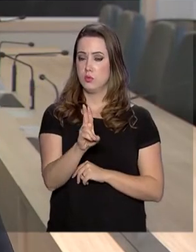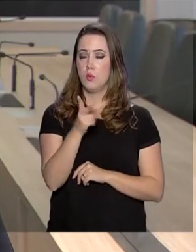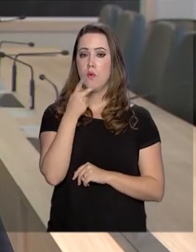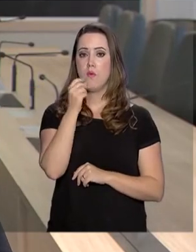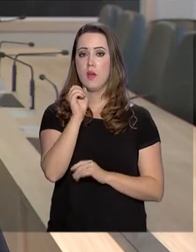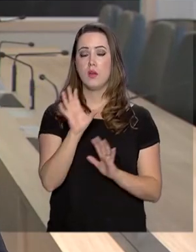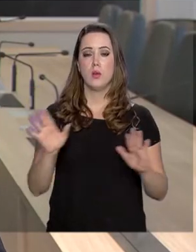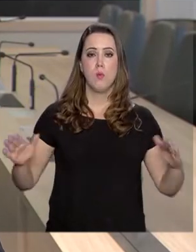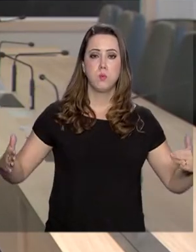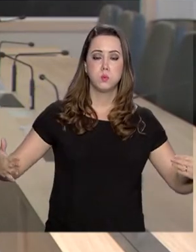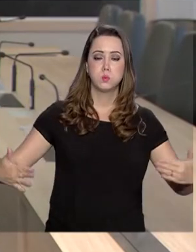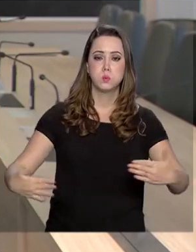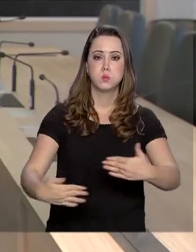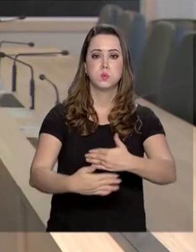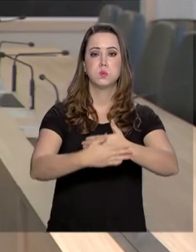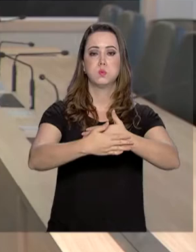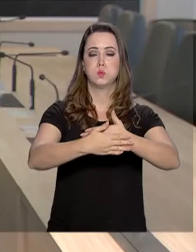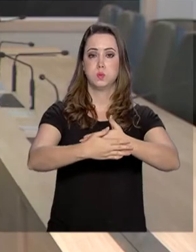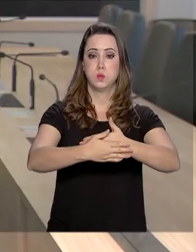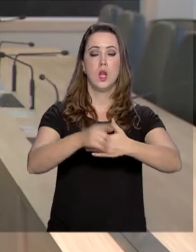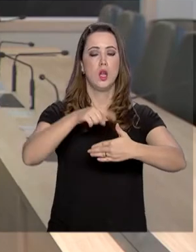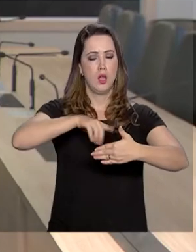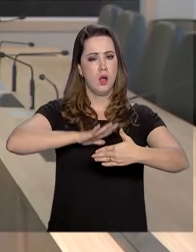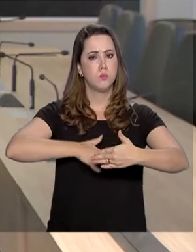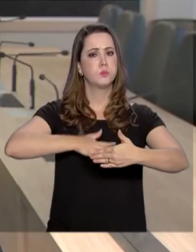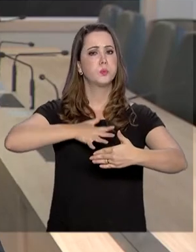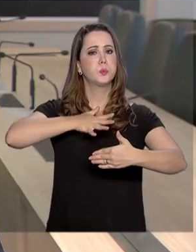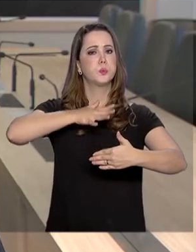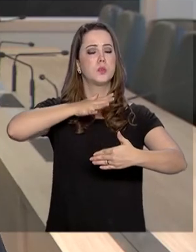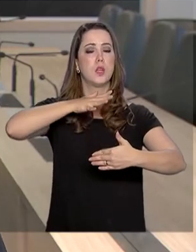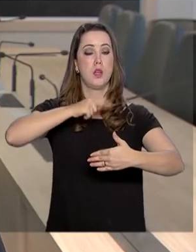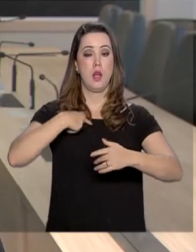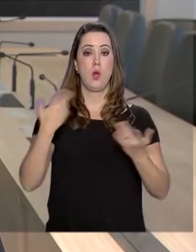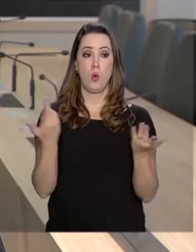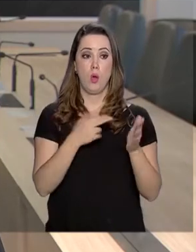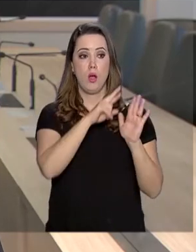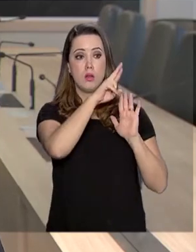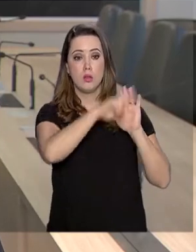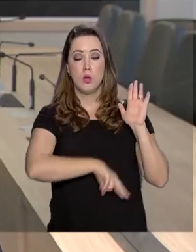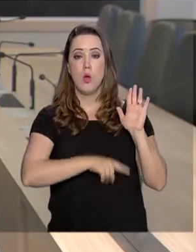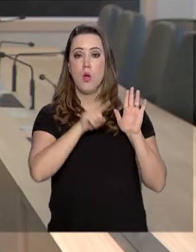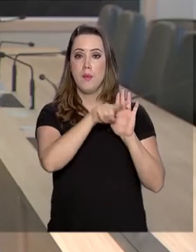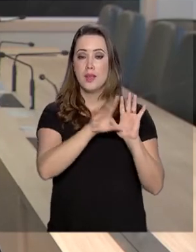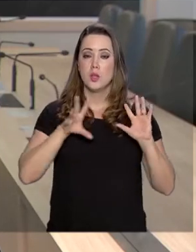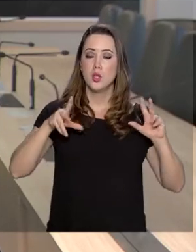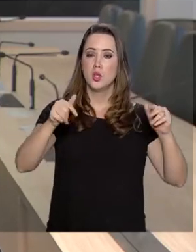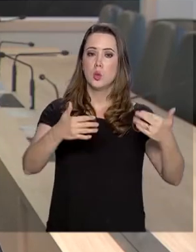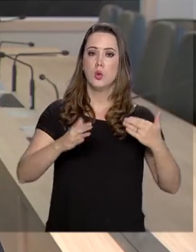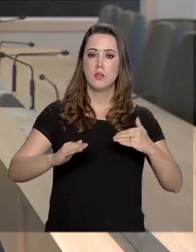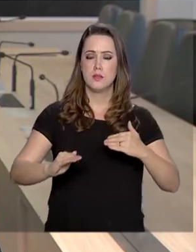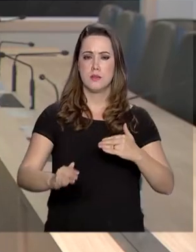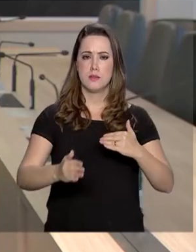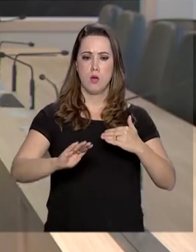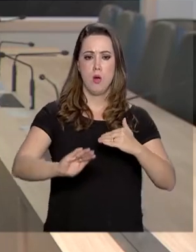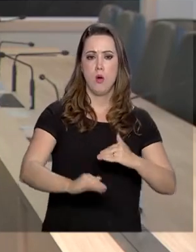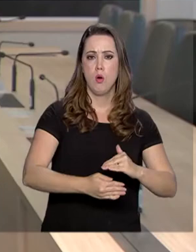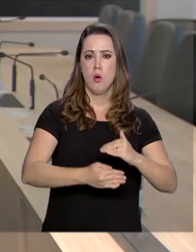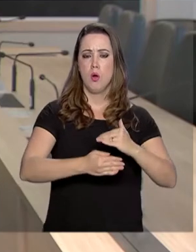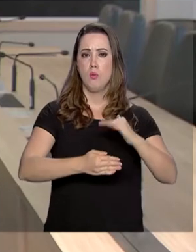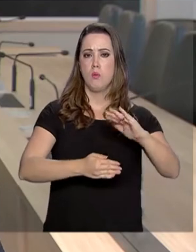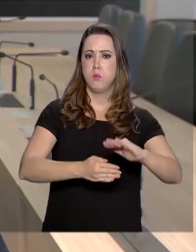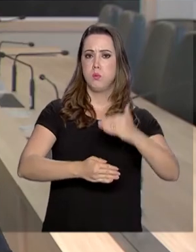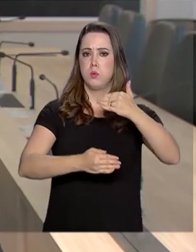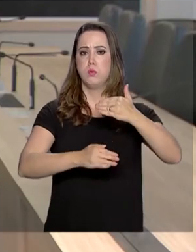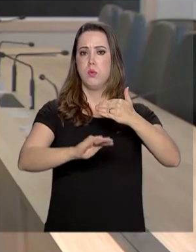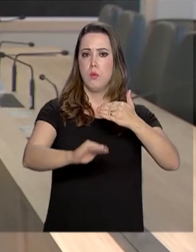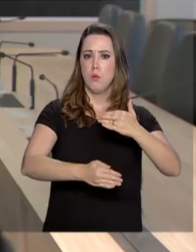Nacional de Mineração publicou uma resolução que institui que todas as barragens amontantes devem ser eliminadas do país, ou